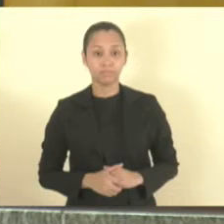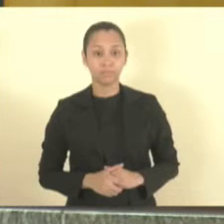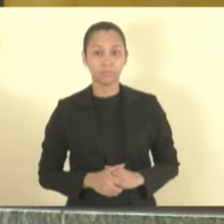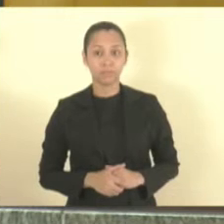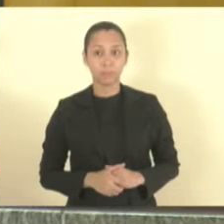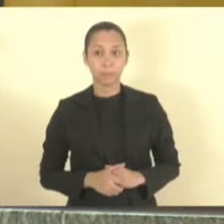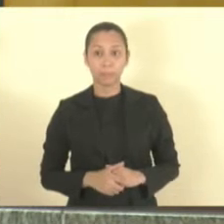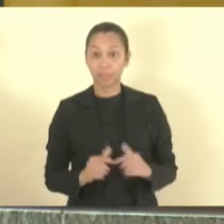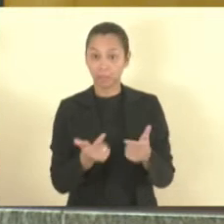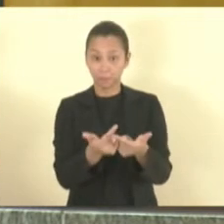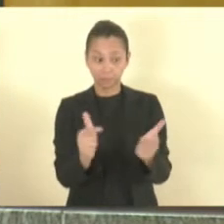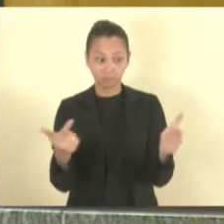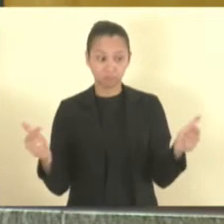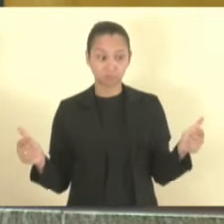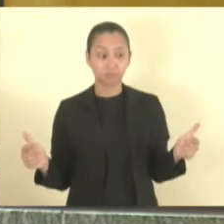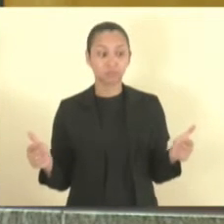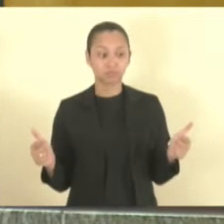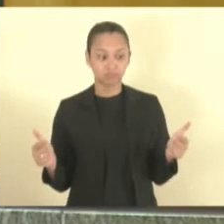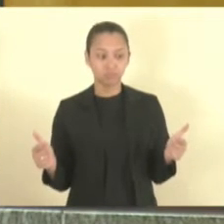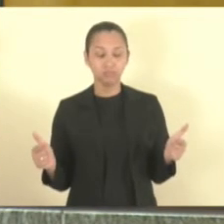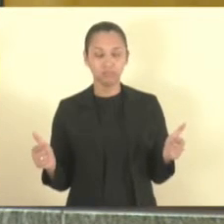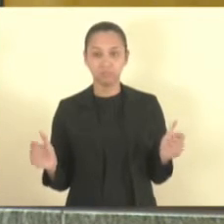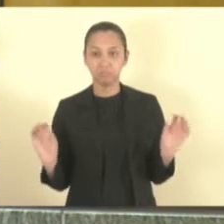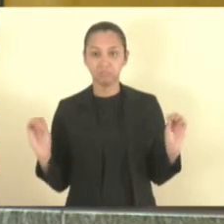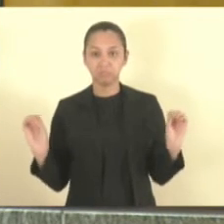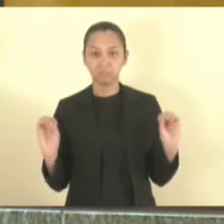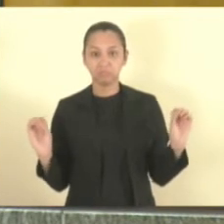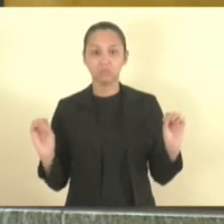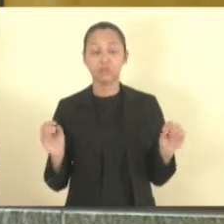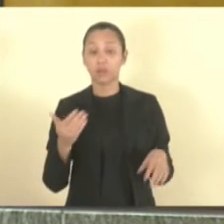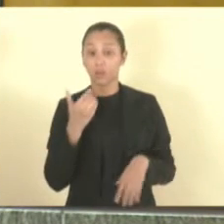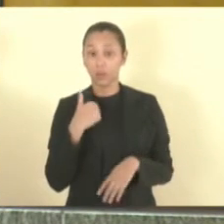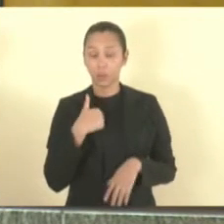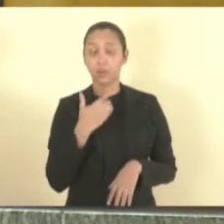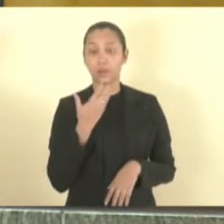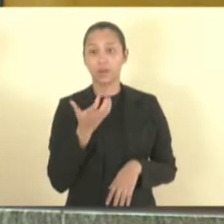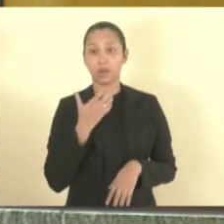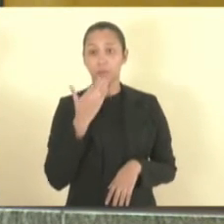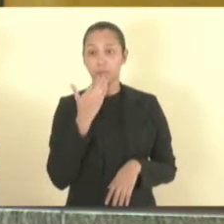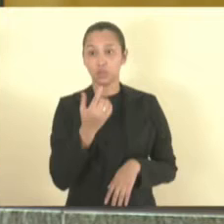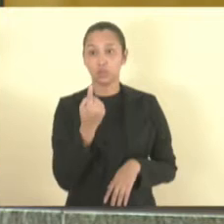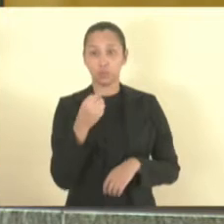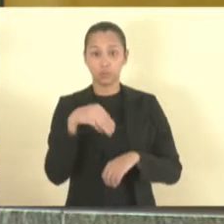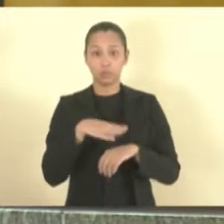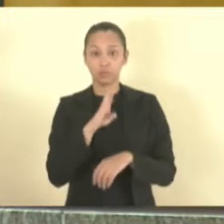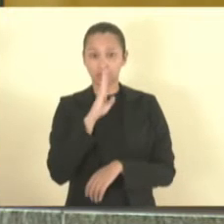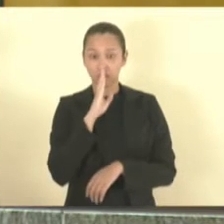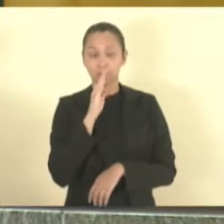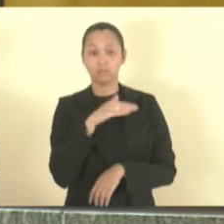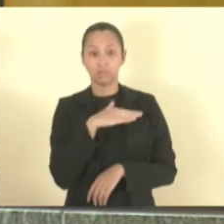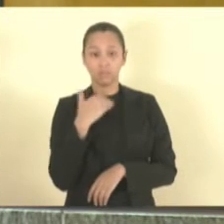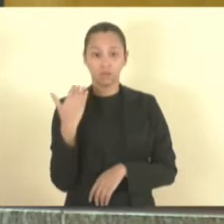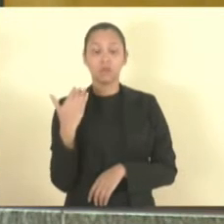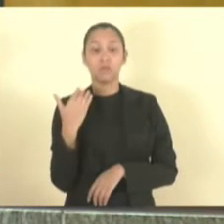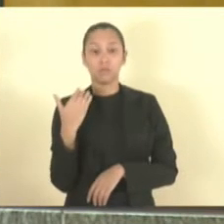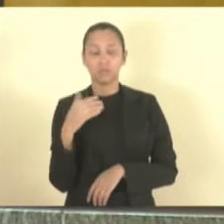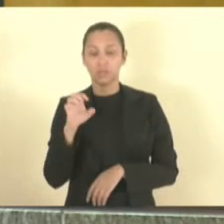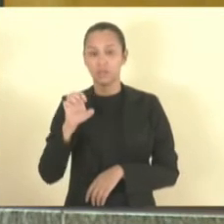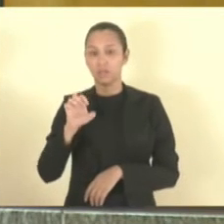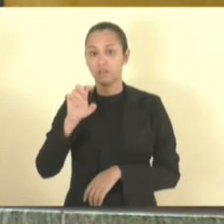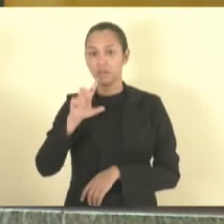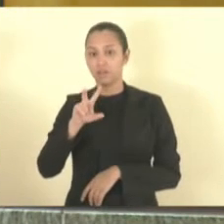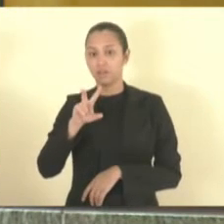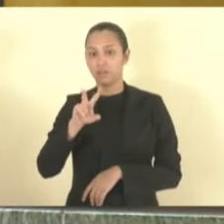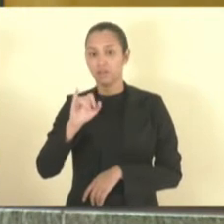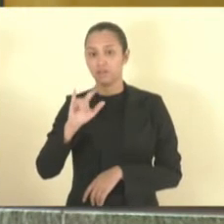Não havendo outro deputado que se pronuncie, eu quero solicitar um minuto de silêncio pelo falecimento de Evilásio